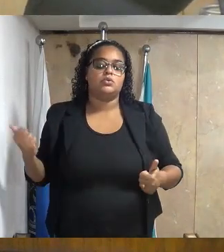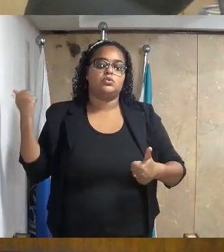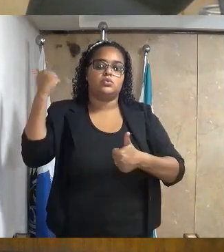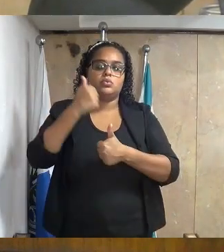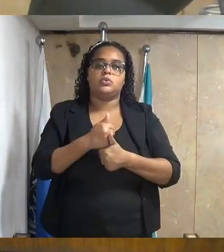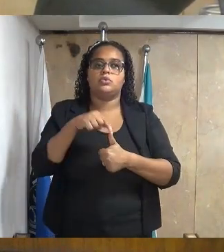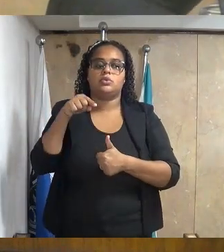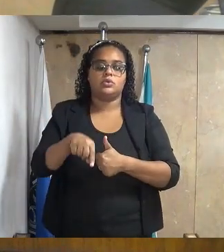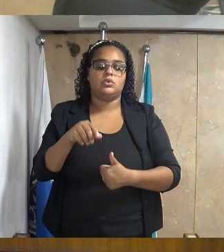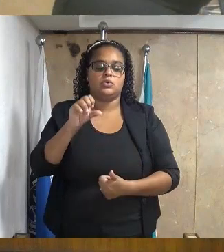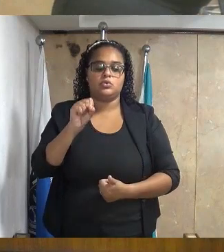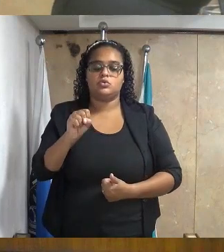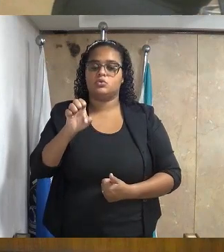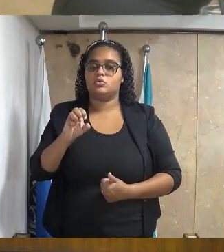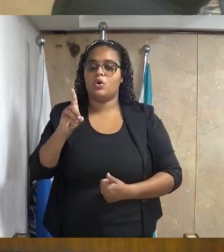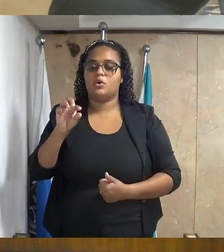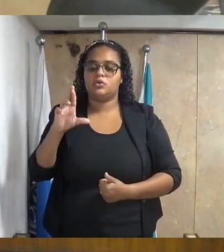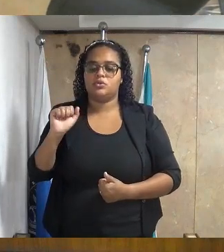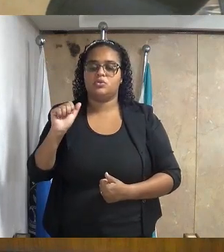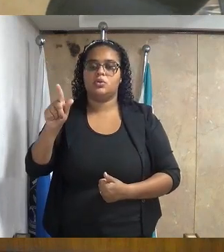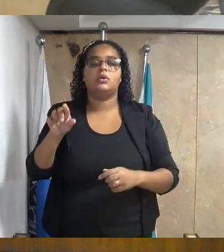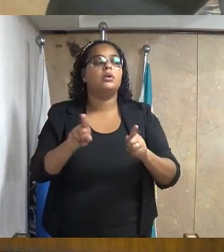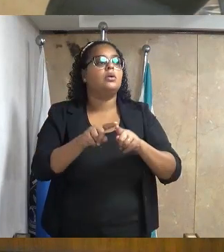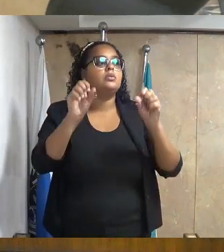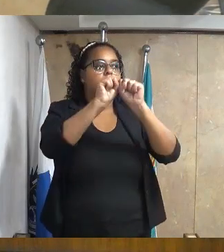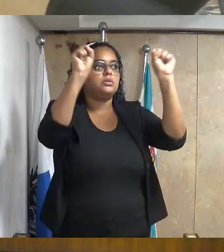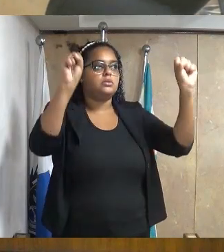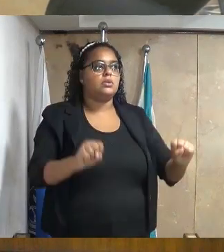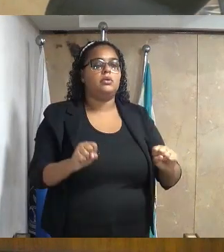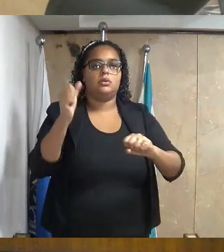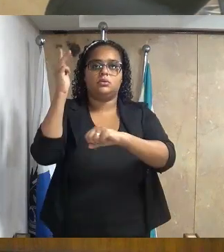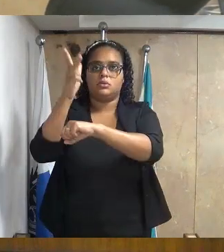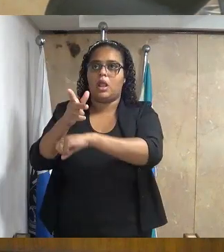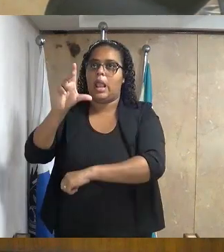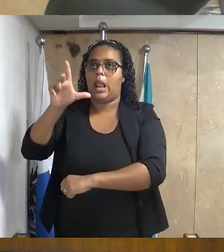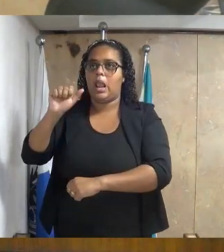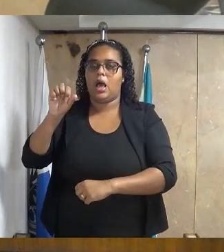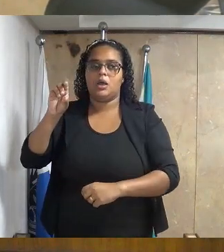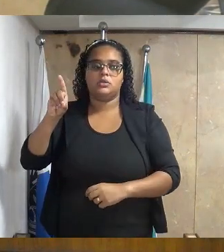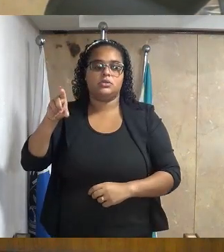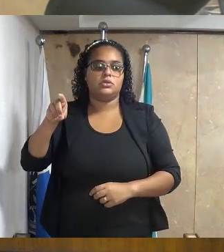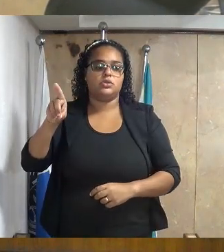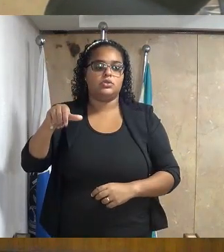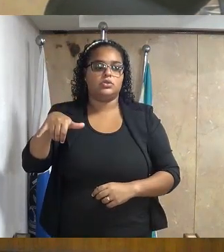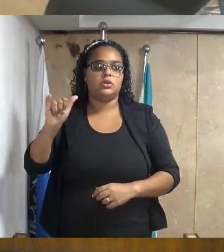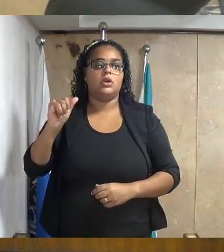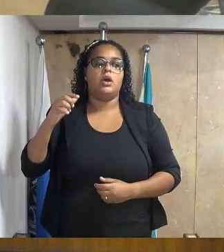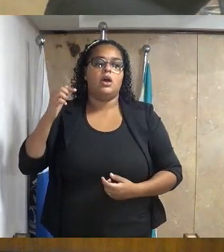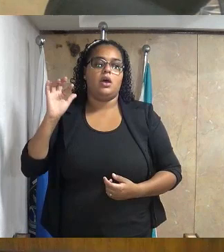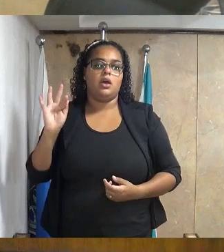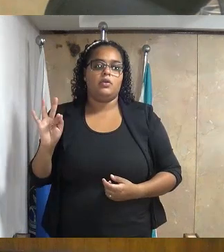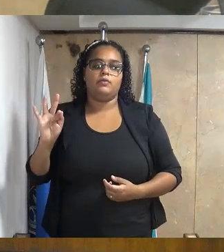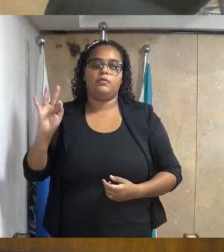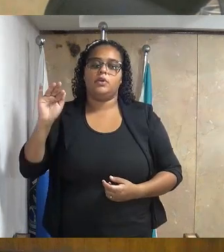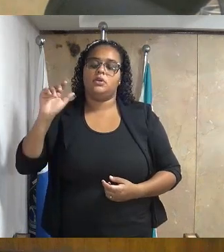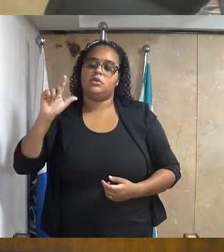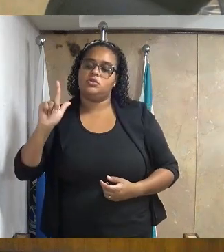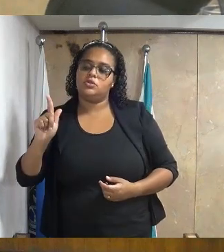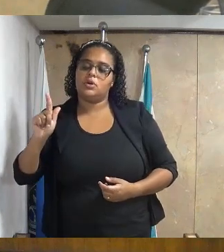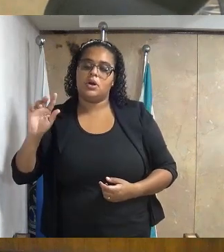atuais lâmpadas a vapor de sódio pelo sistema de iluminação com lâmpada de LED nas ruas F, G, H e I,